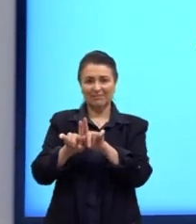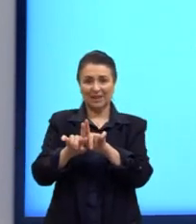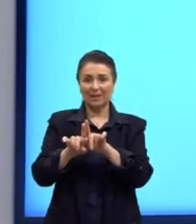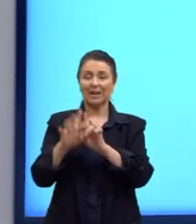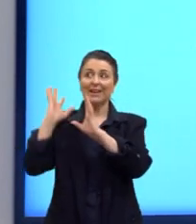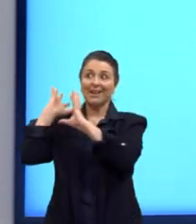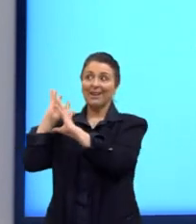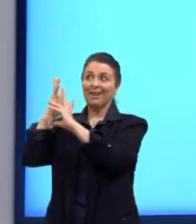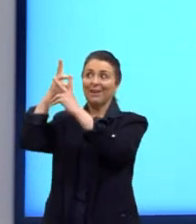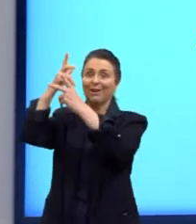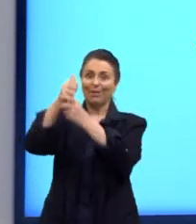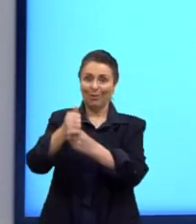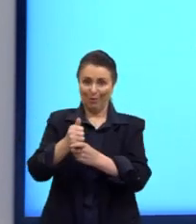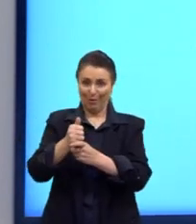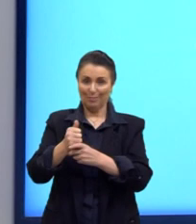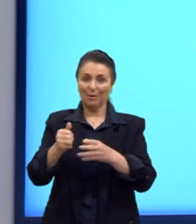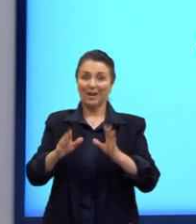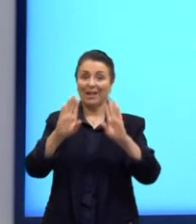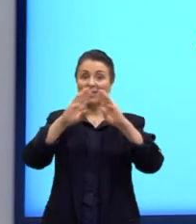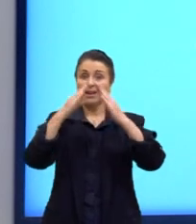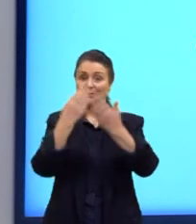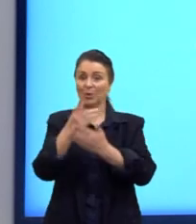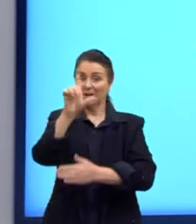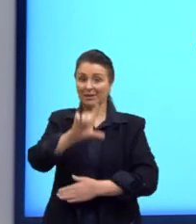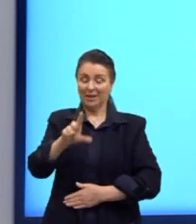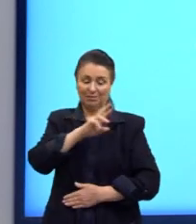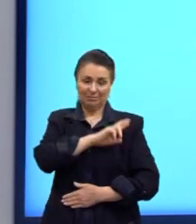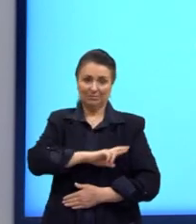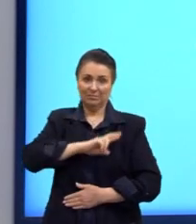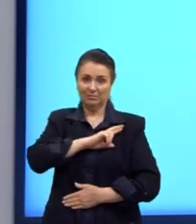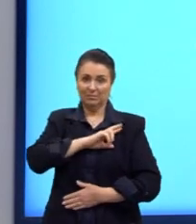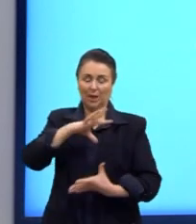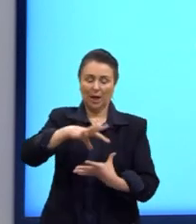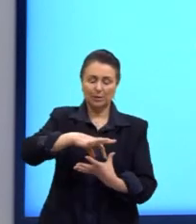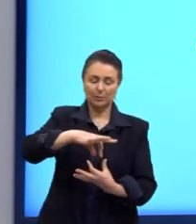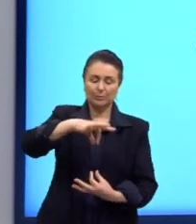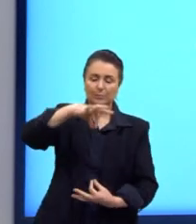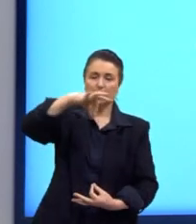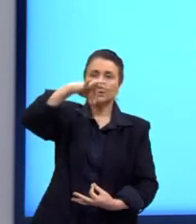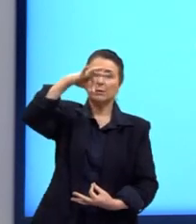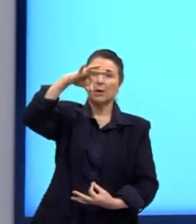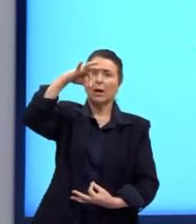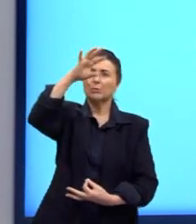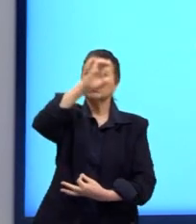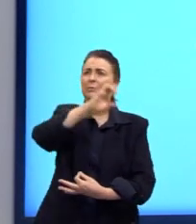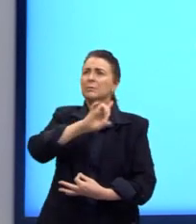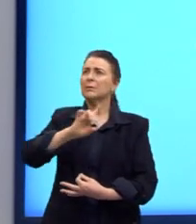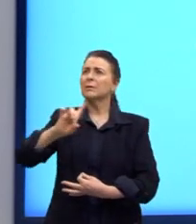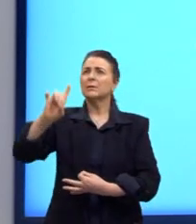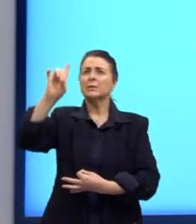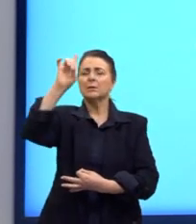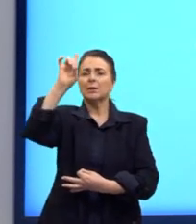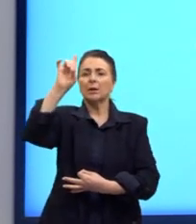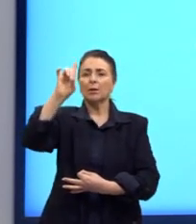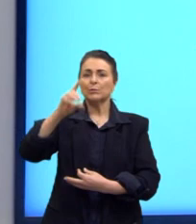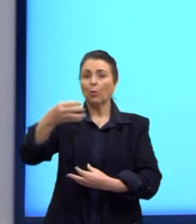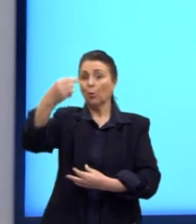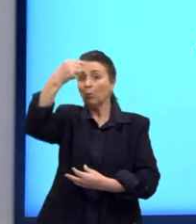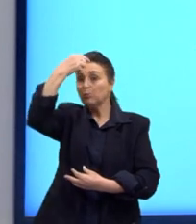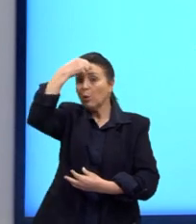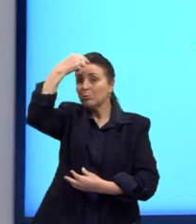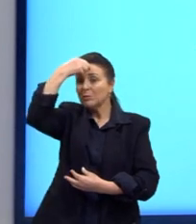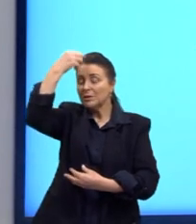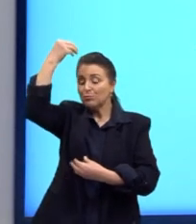retomam lá dos românticos, né? A espiritualidade, a transcendentalidade, subconsciente e